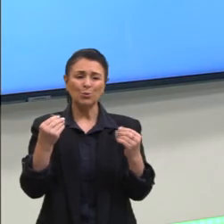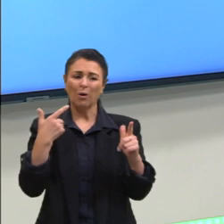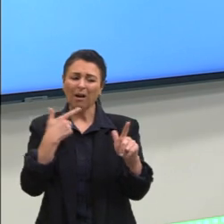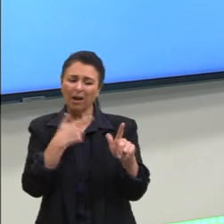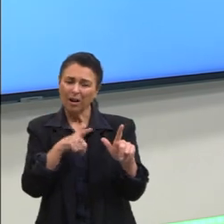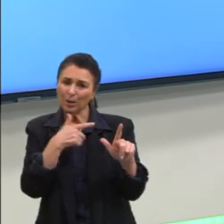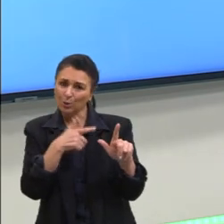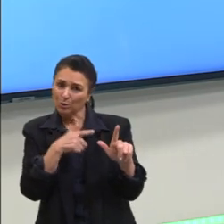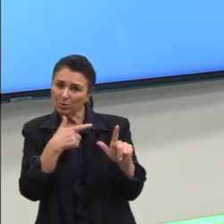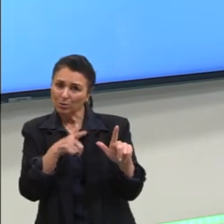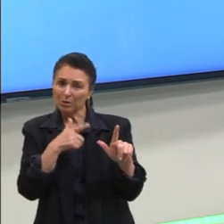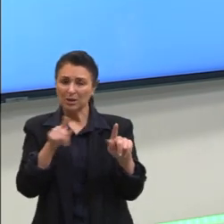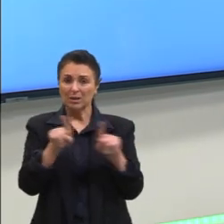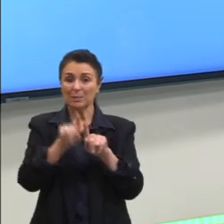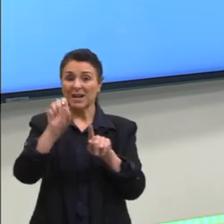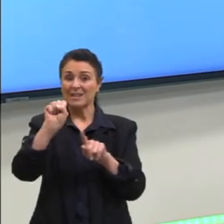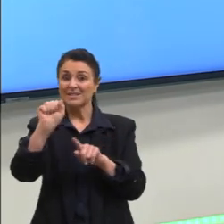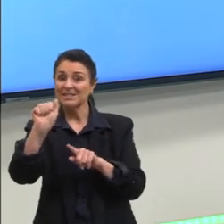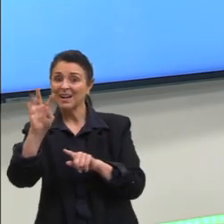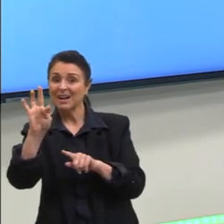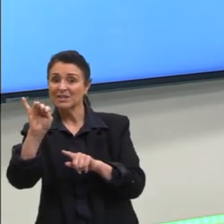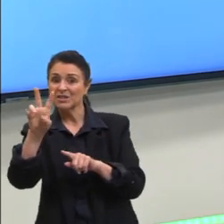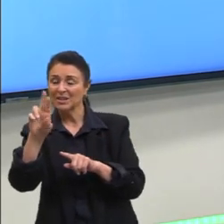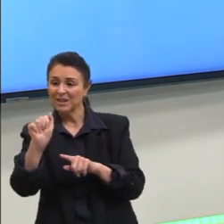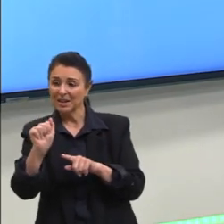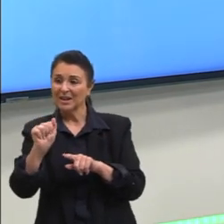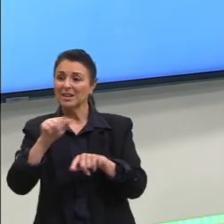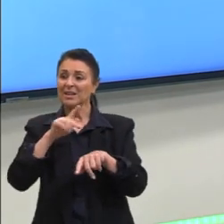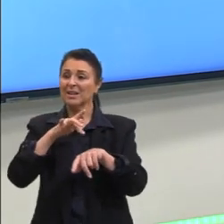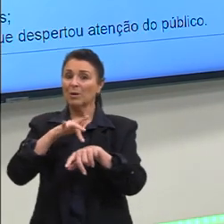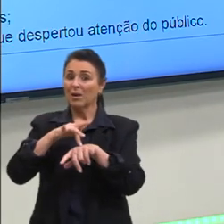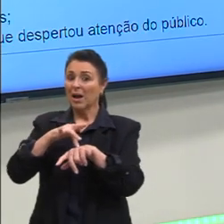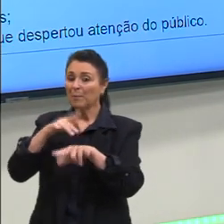muito a sátira dentro dessa,